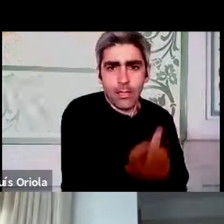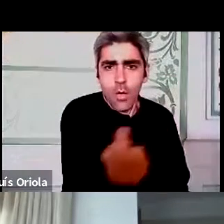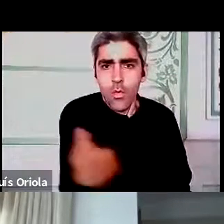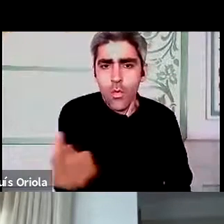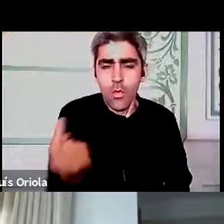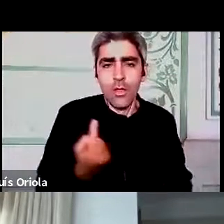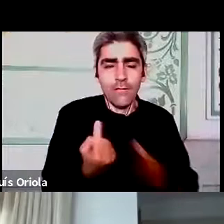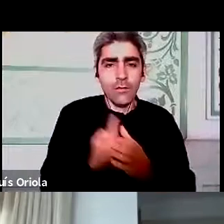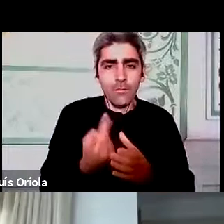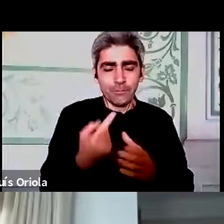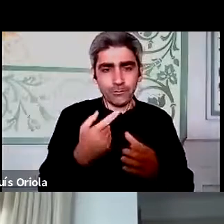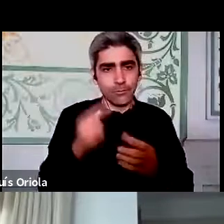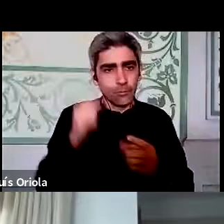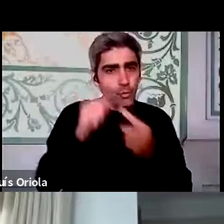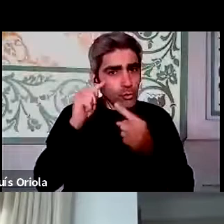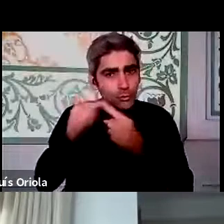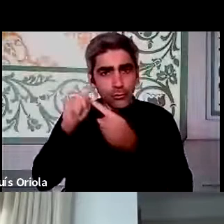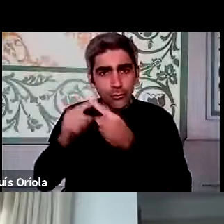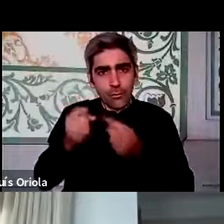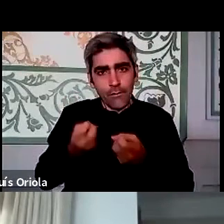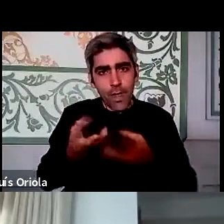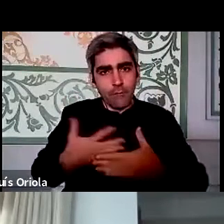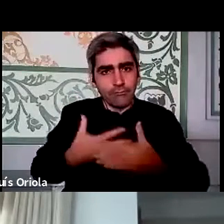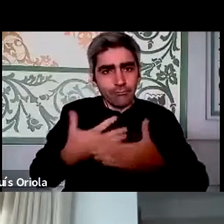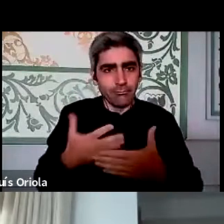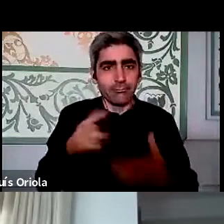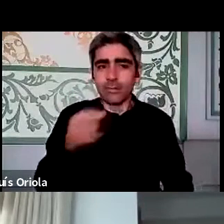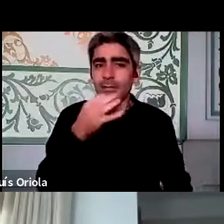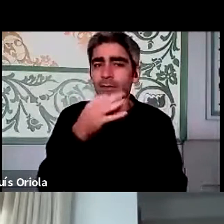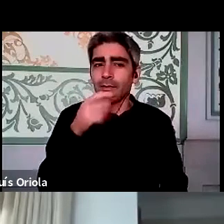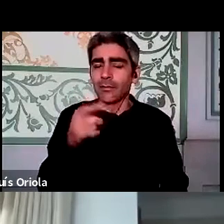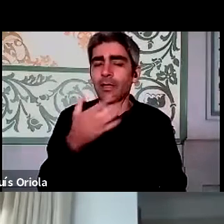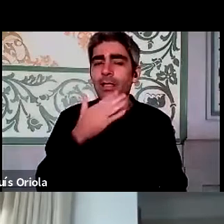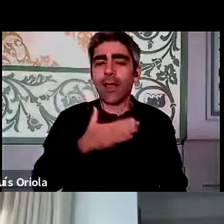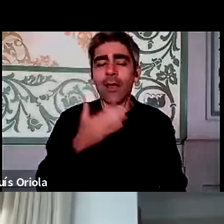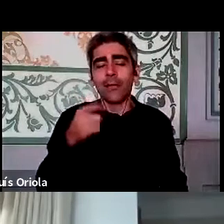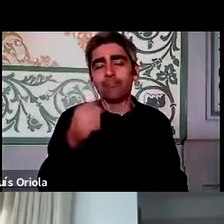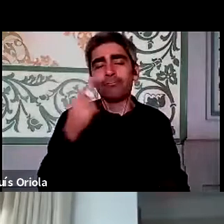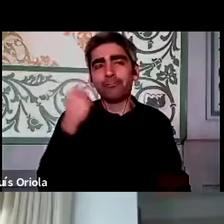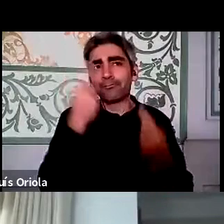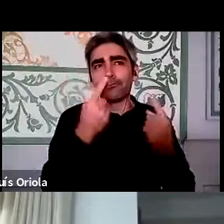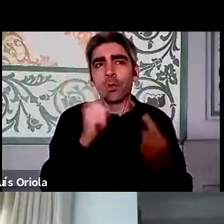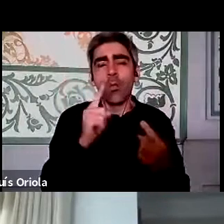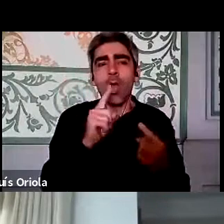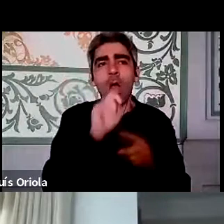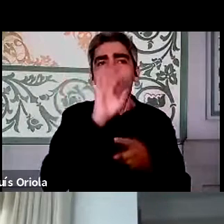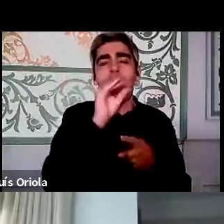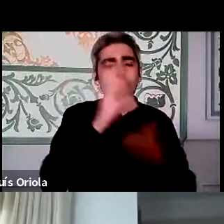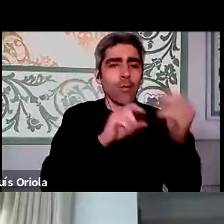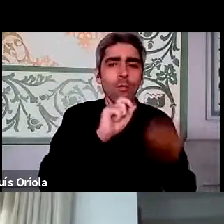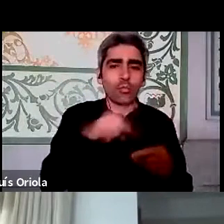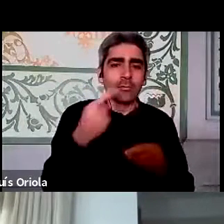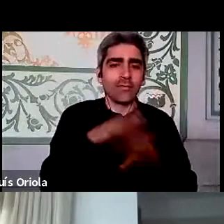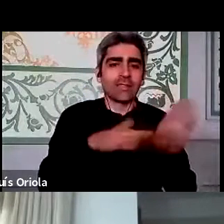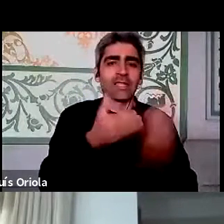até essa cascata de propósitos, mas isso que está a dizer reflete, não é tanta lição dizer já podíamos ter feito